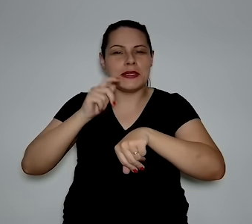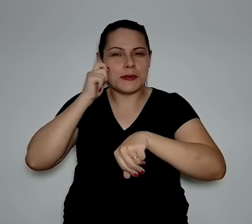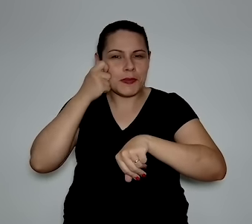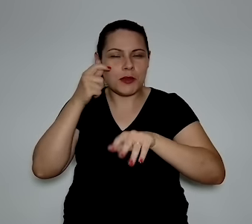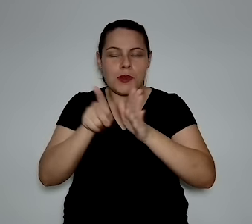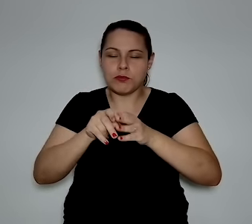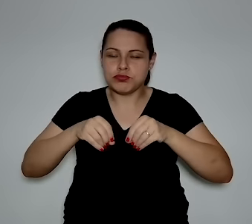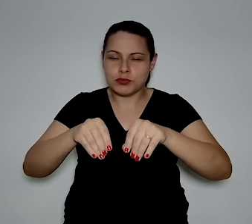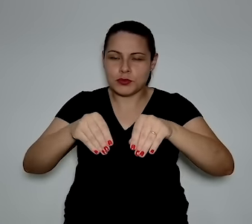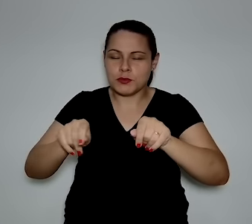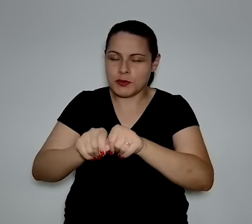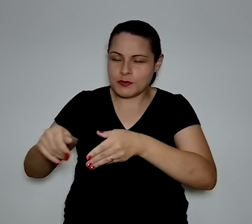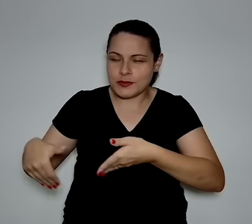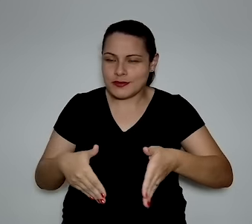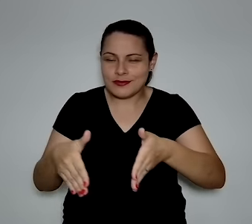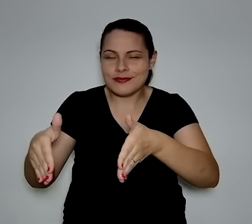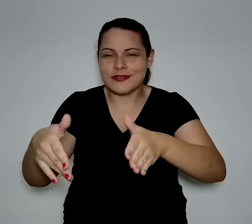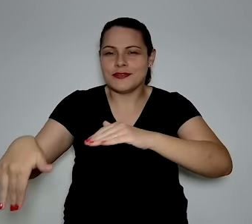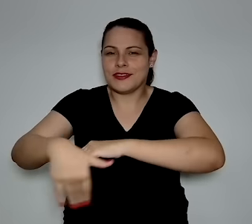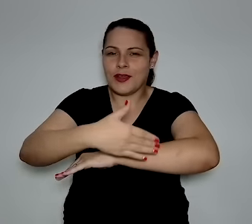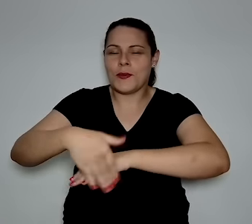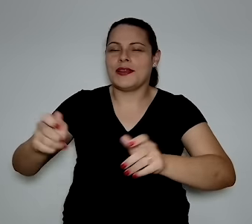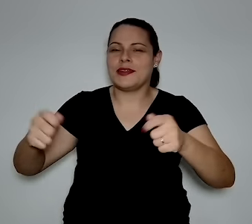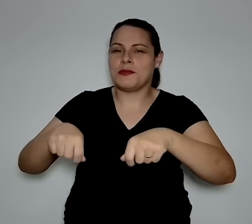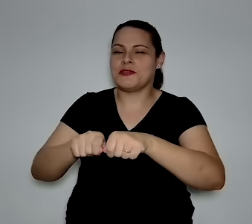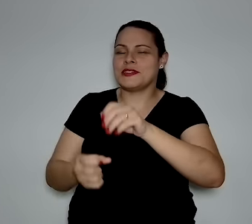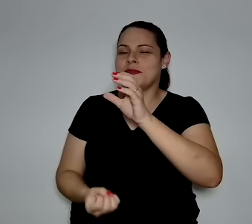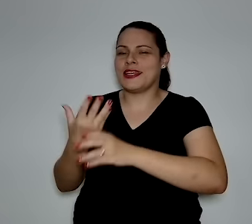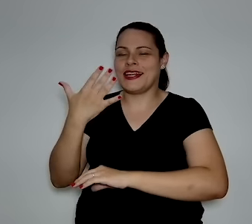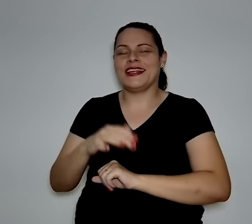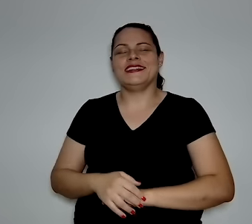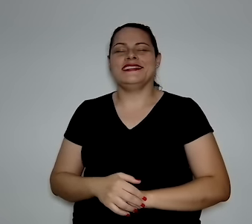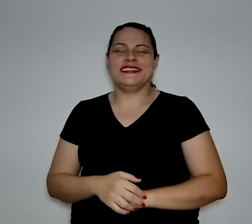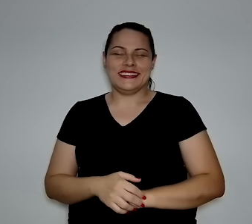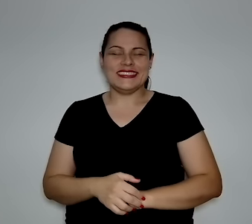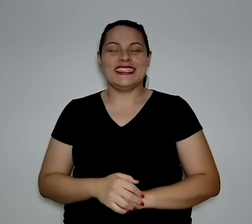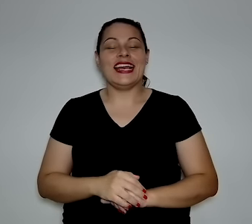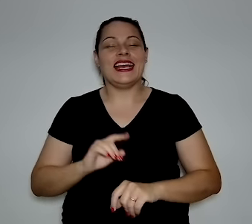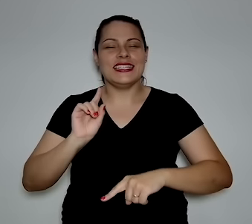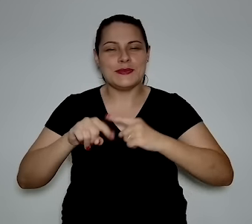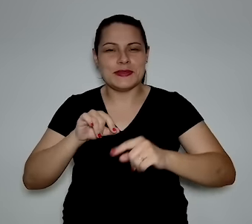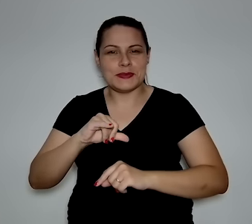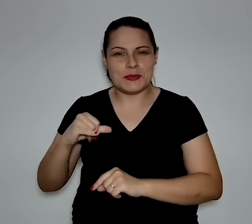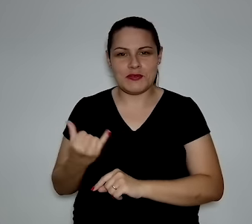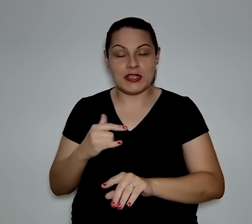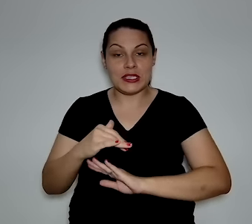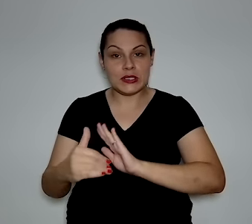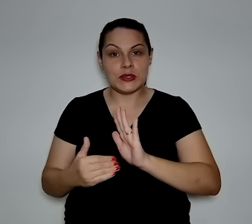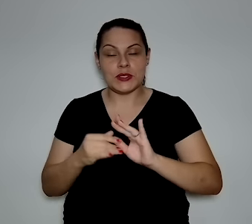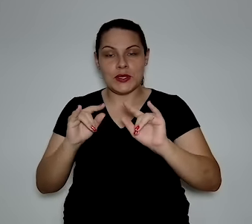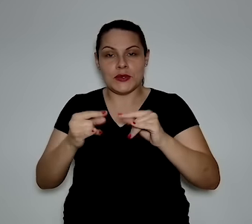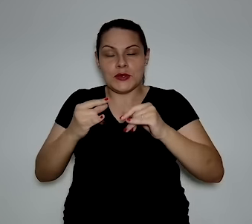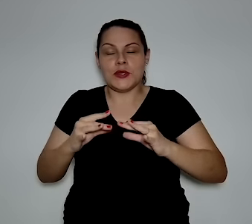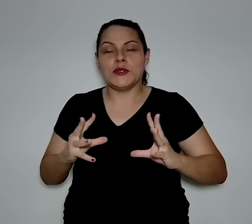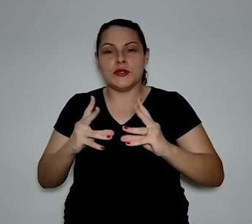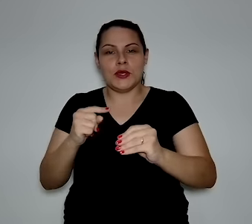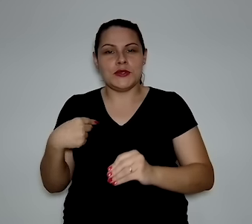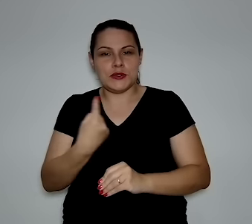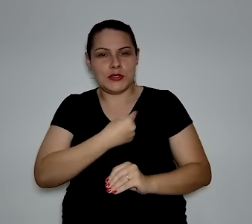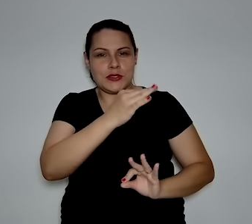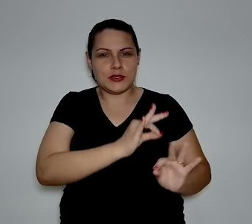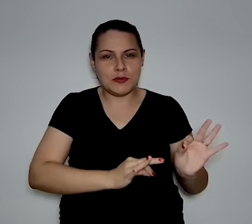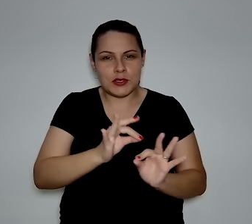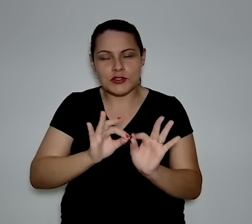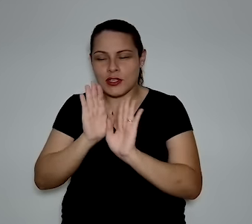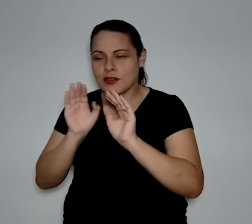de estrada, ou seja, já vinha limpando a barra antes do hidrogênio. E aí, se aproveitando dessa grande repercussão dos nossos